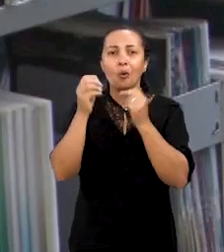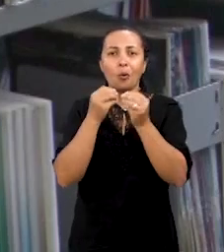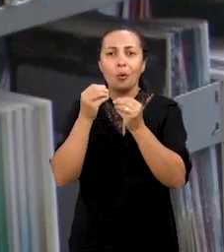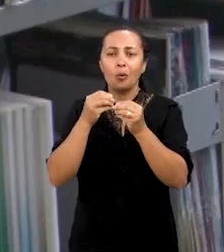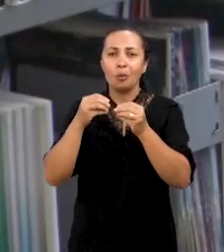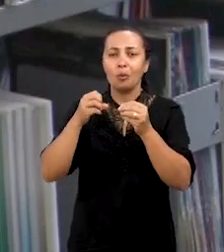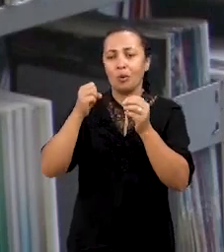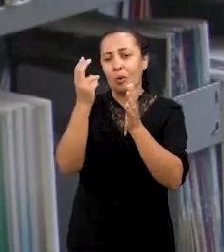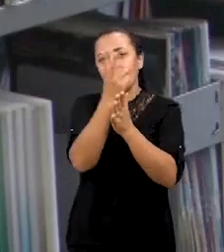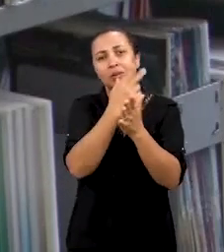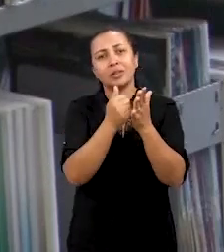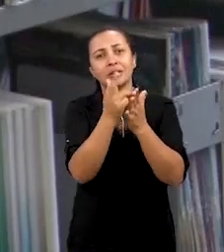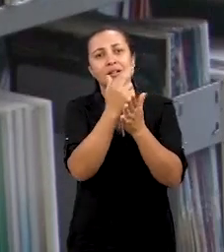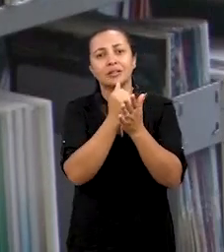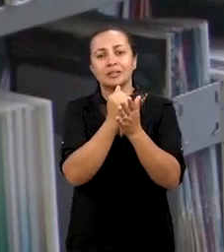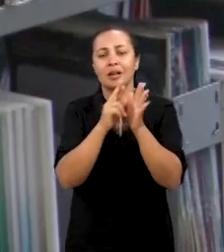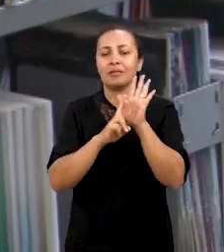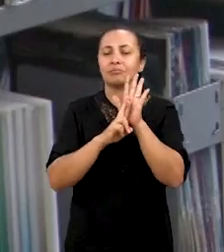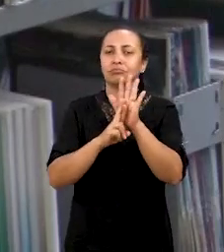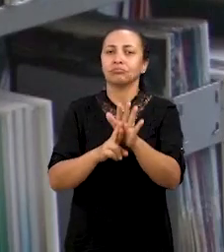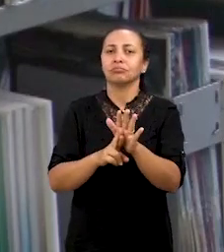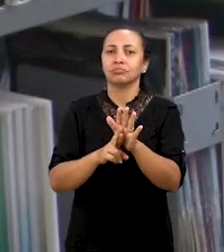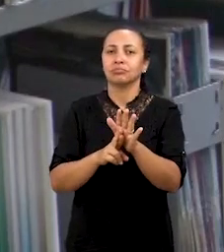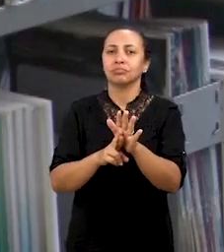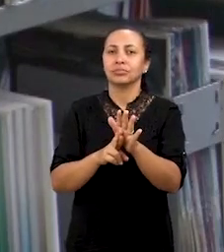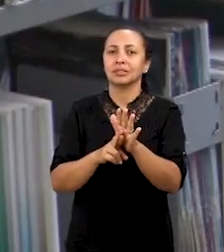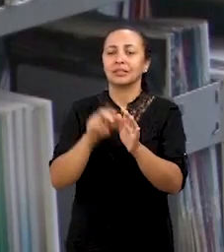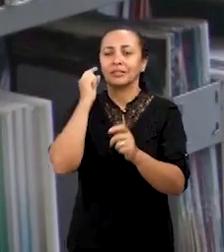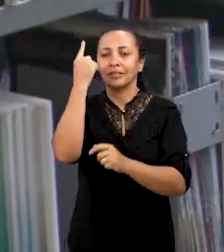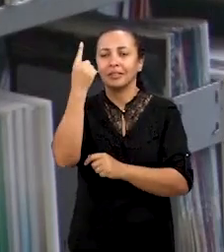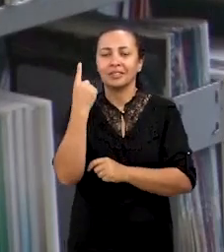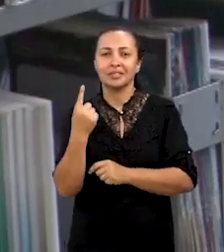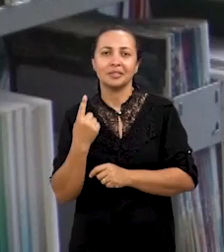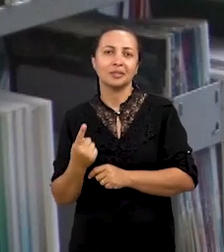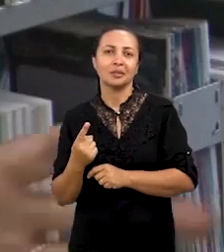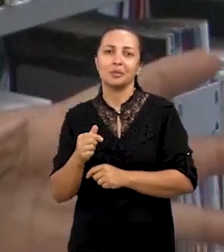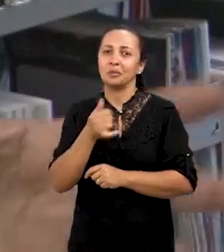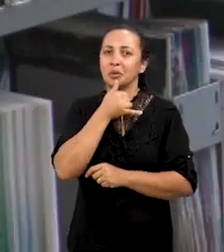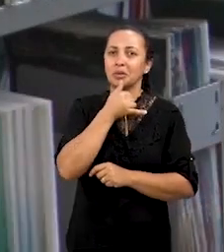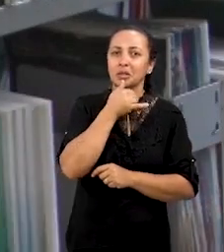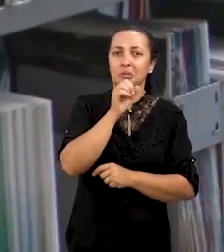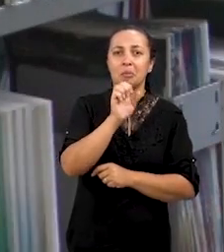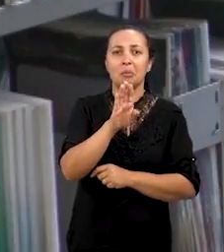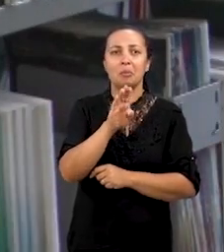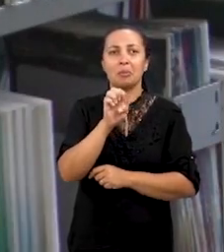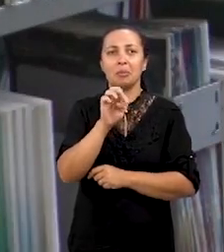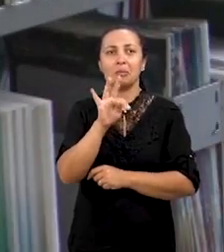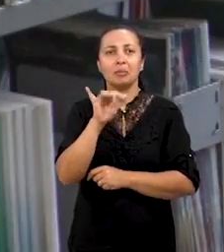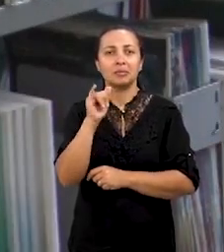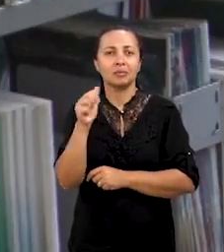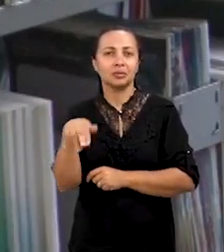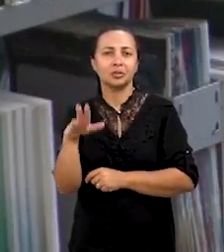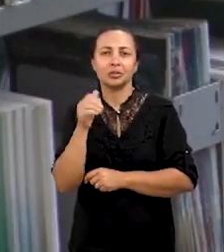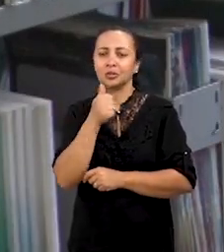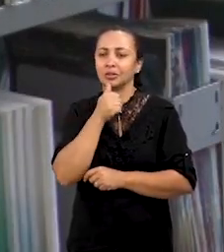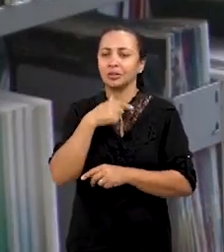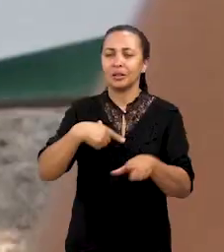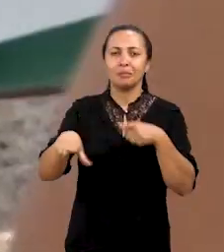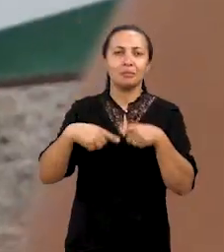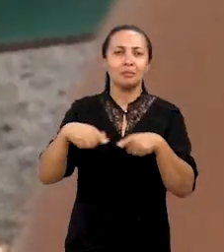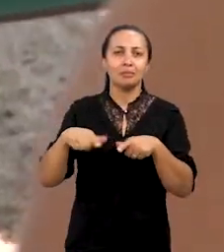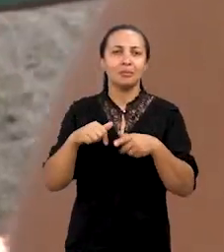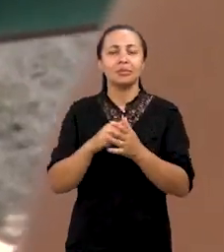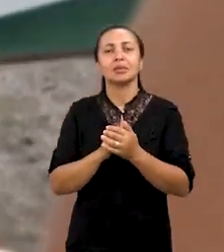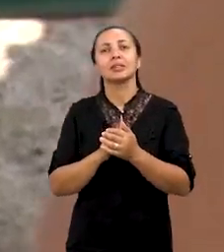das ilustrações representando e cada uma delas, por exemplo, Betina mesmo, ela vem trabalhando a